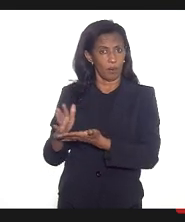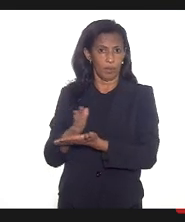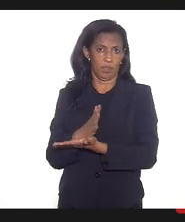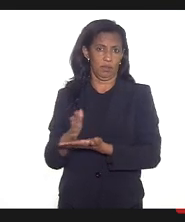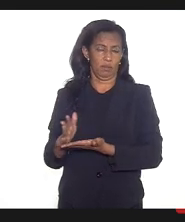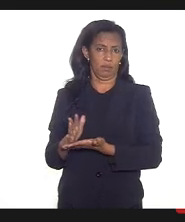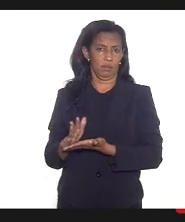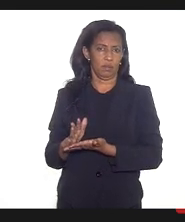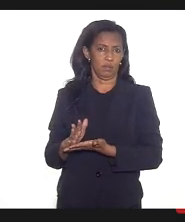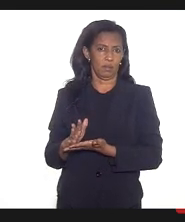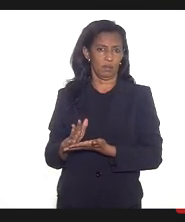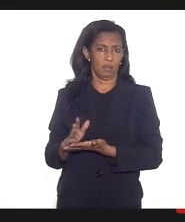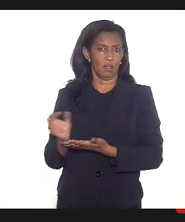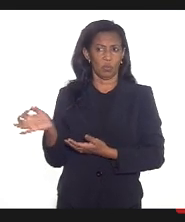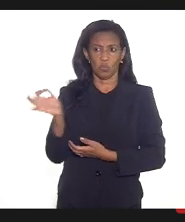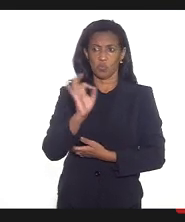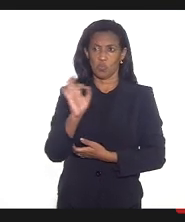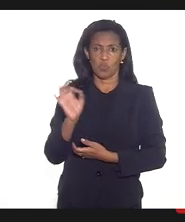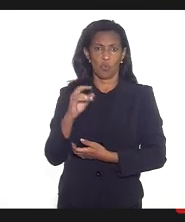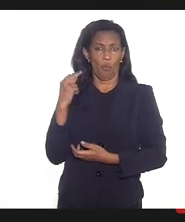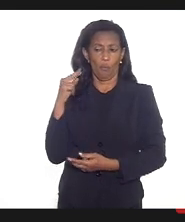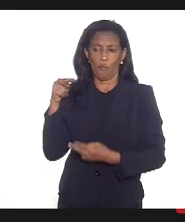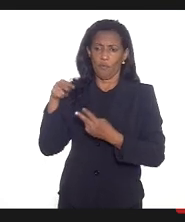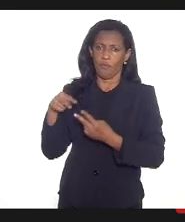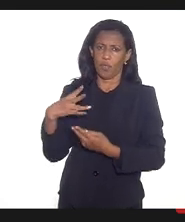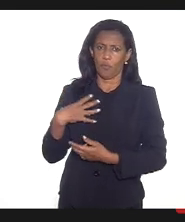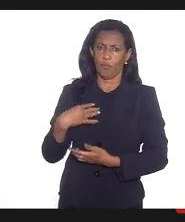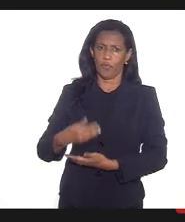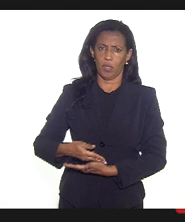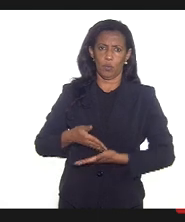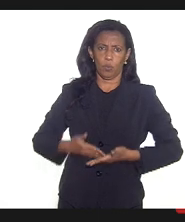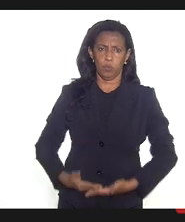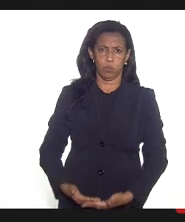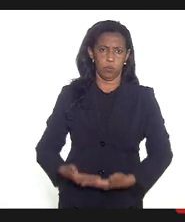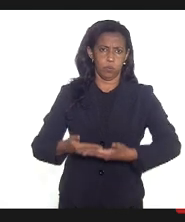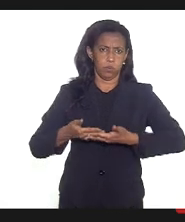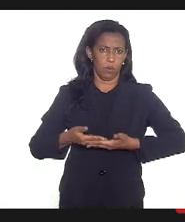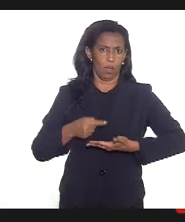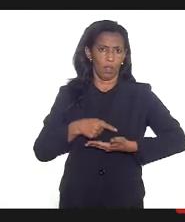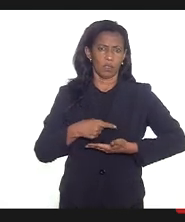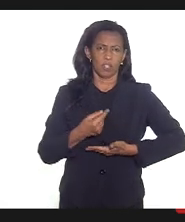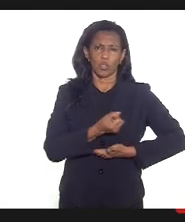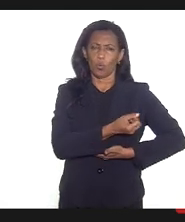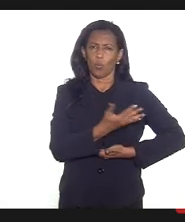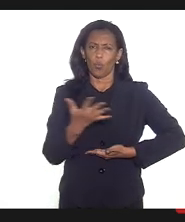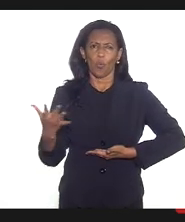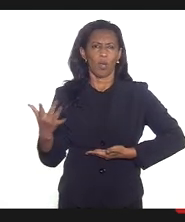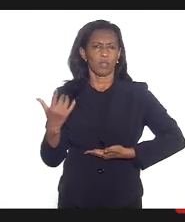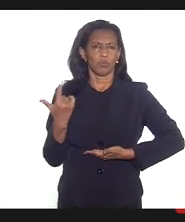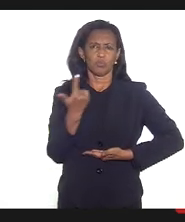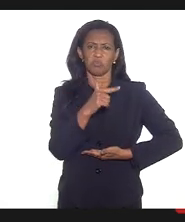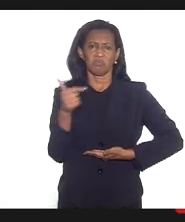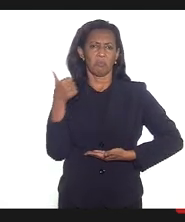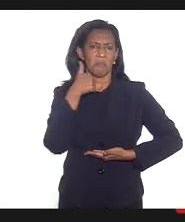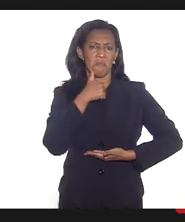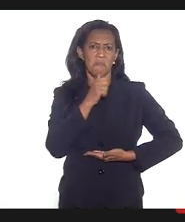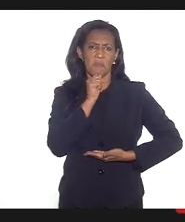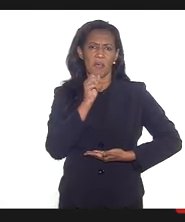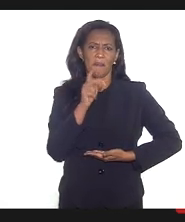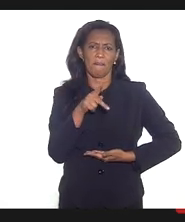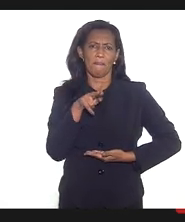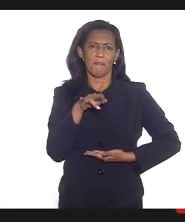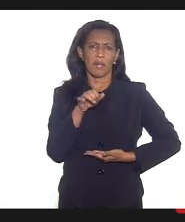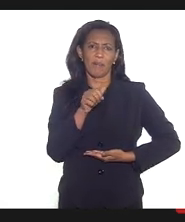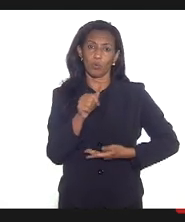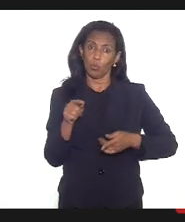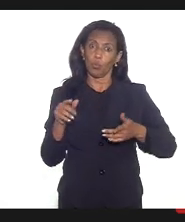sem sequer conhecer seus filhos deixando uma legião de órfãos tantas vezes prematuros ou que também